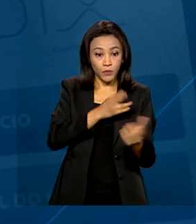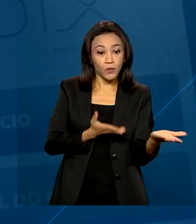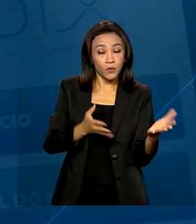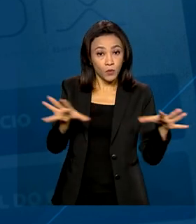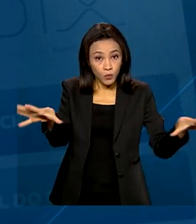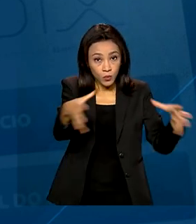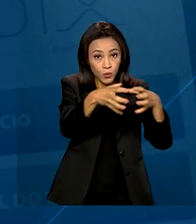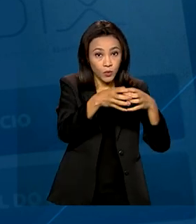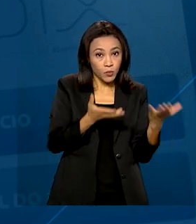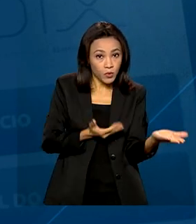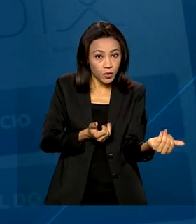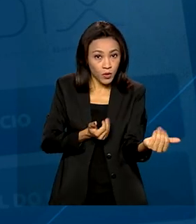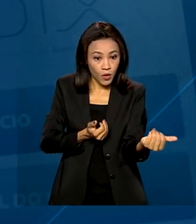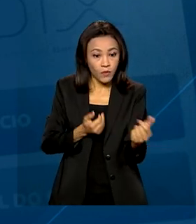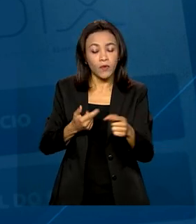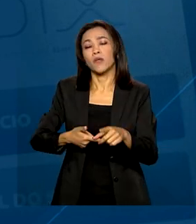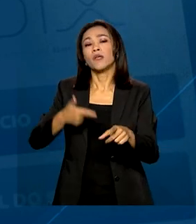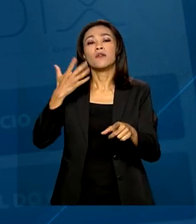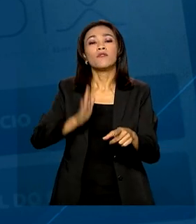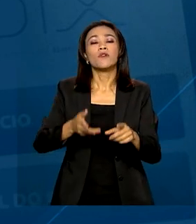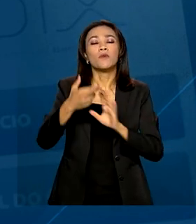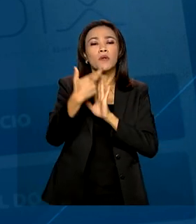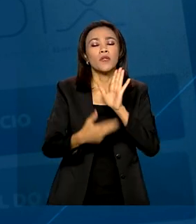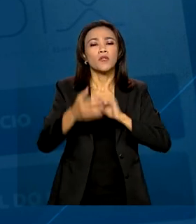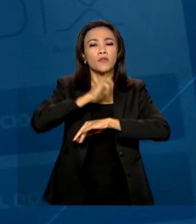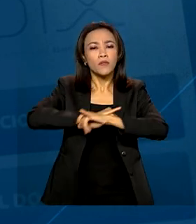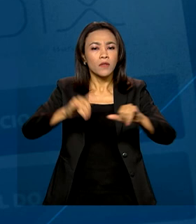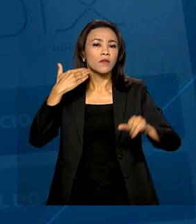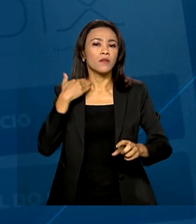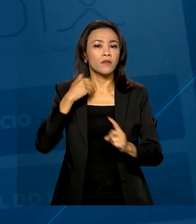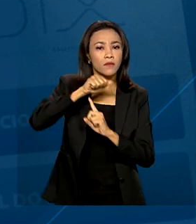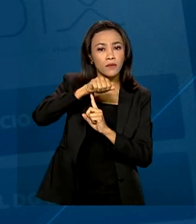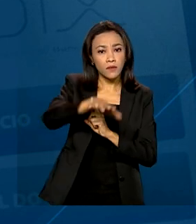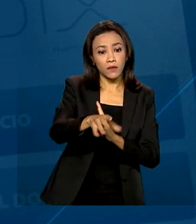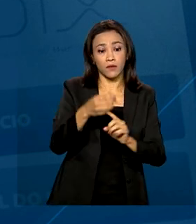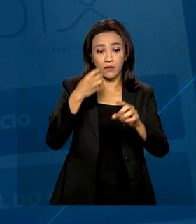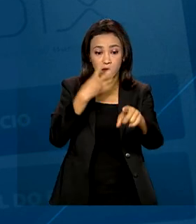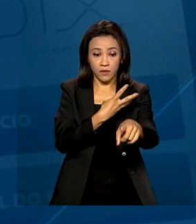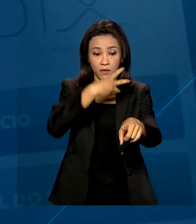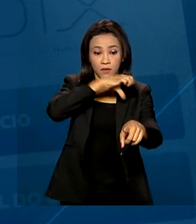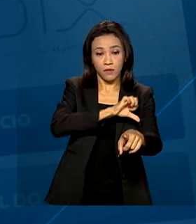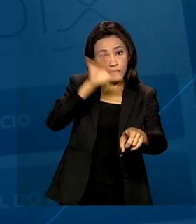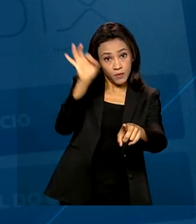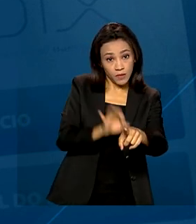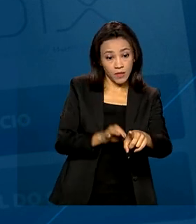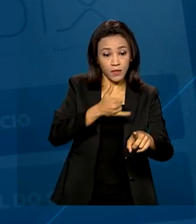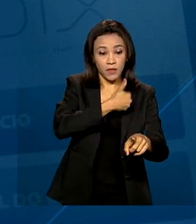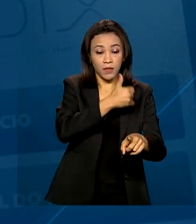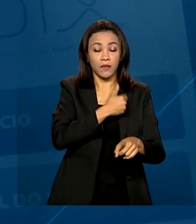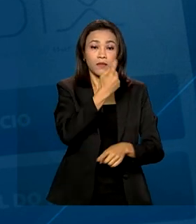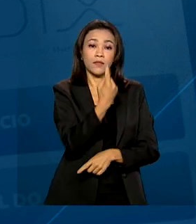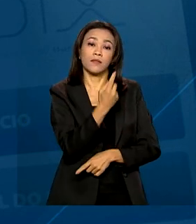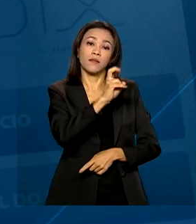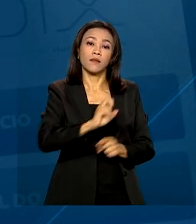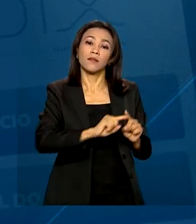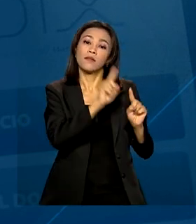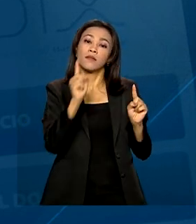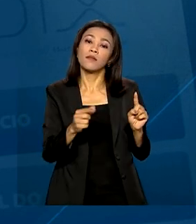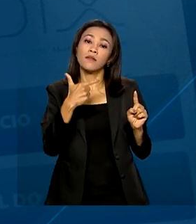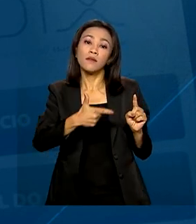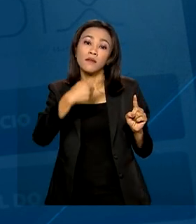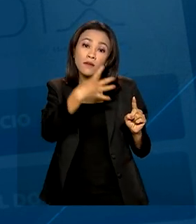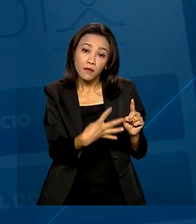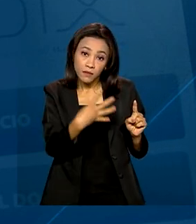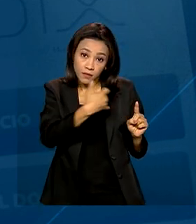relatório de economia bancária divulgado pelo Banco Central, 39% da população entre 15 e 24 anos